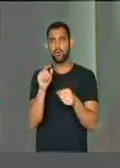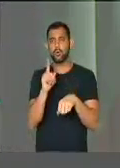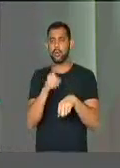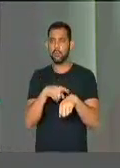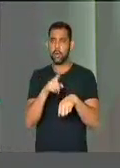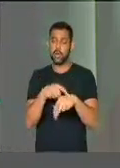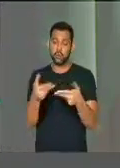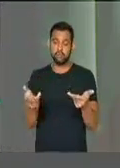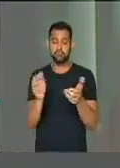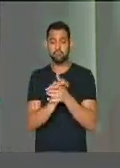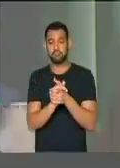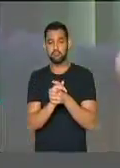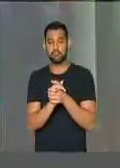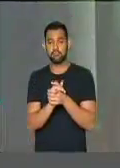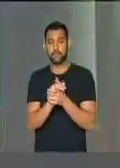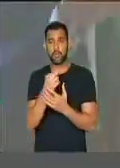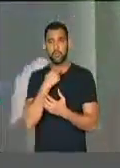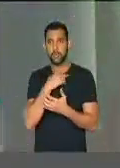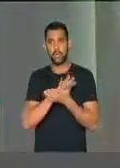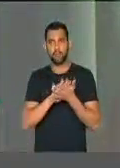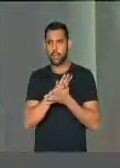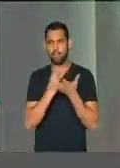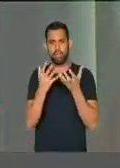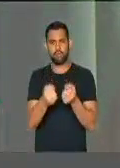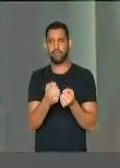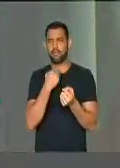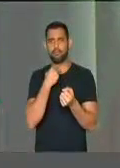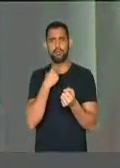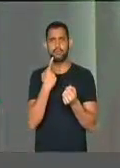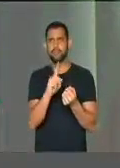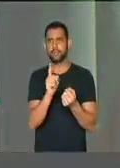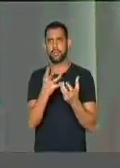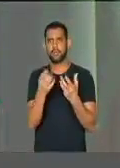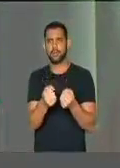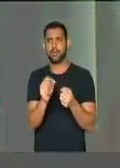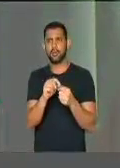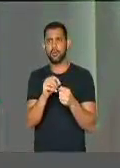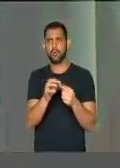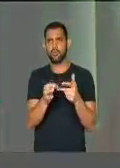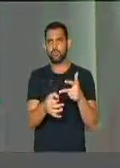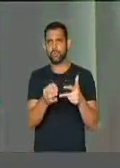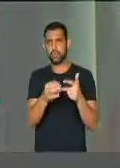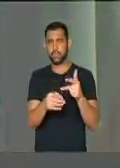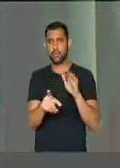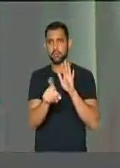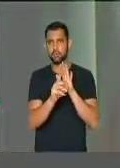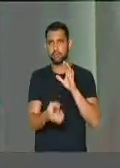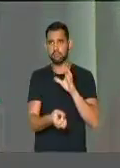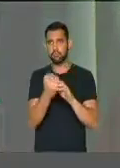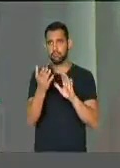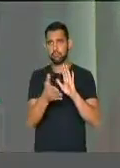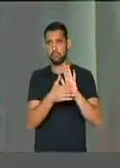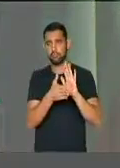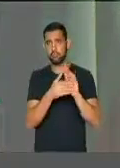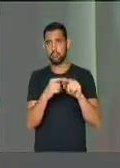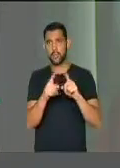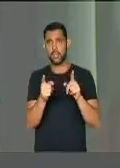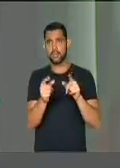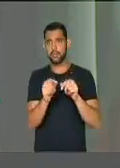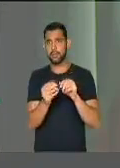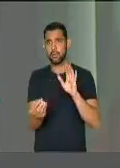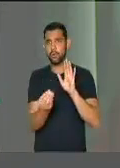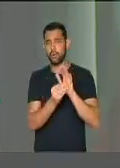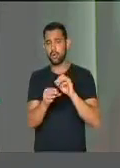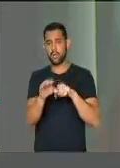provisórios. Nós não podemos aceitar que o poder judiciário legisle, mas não